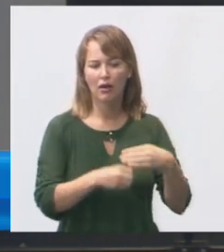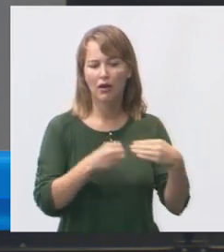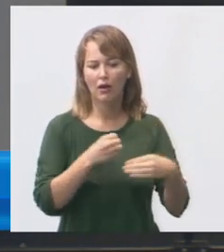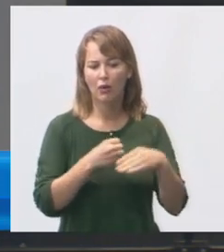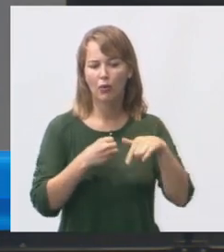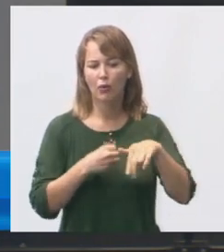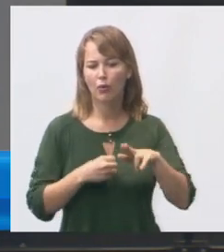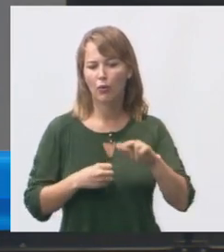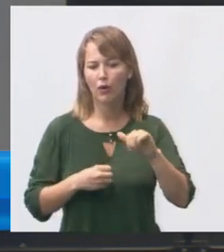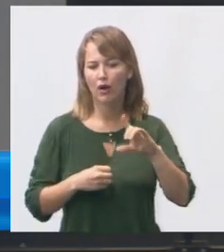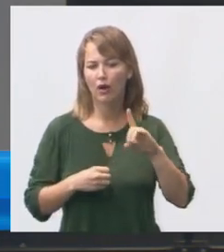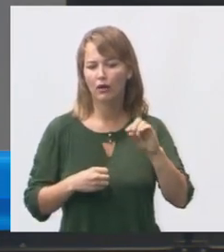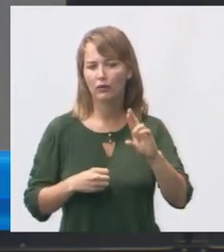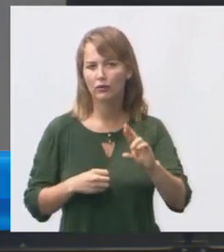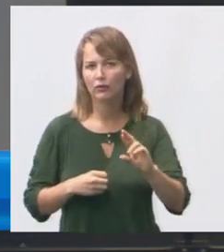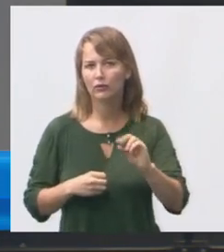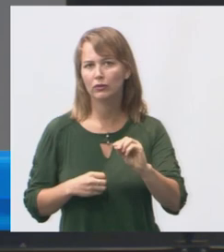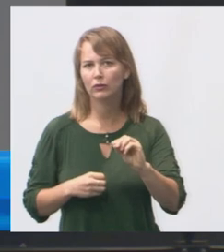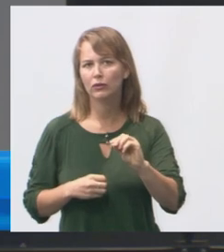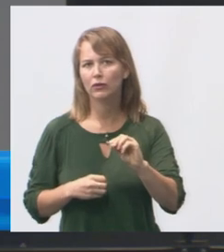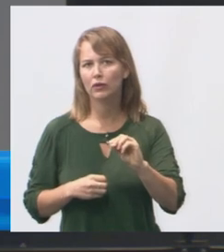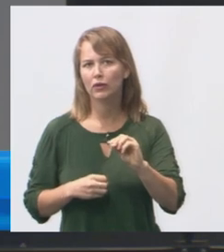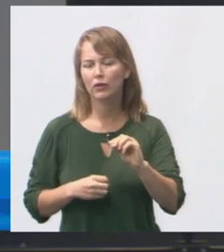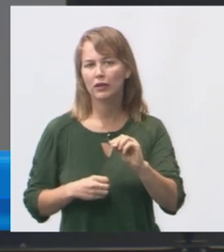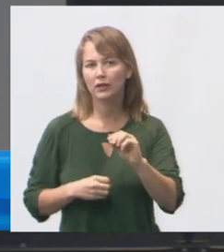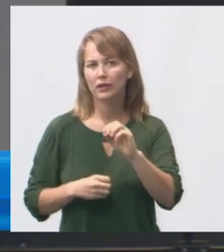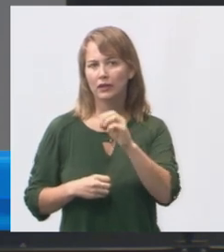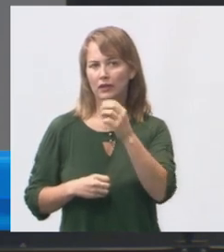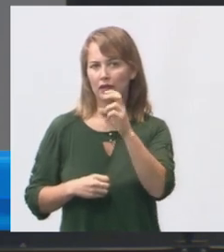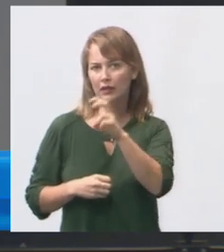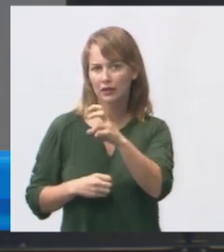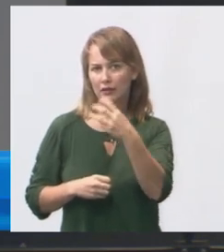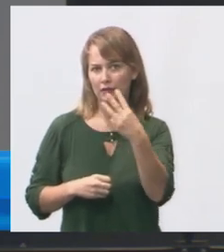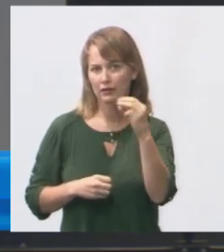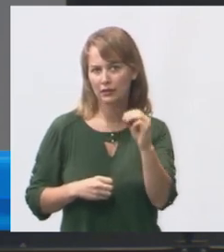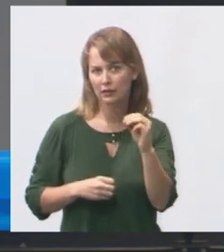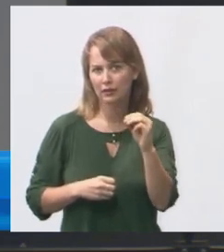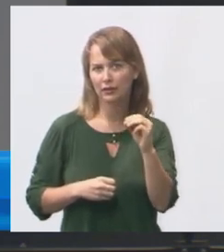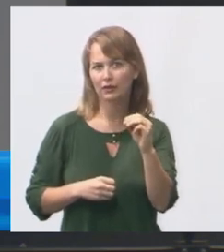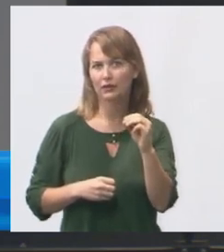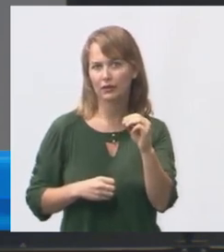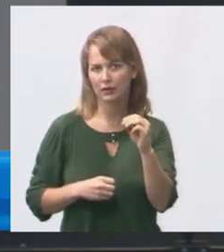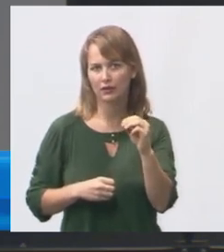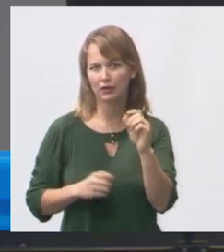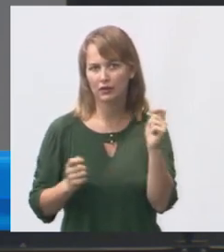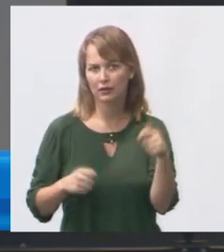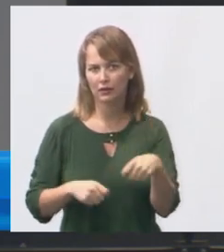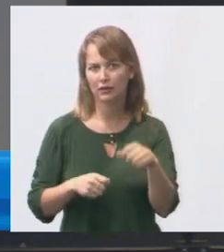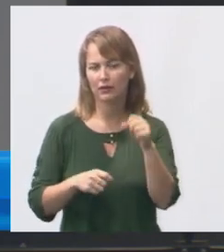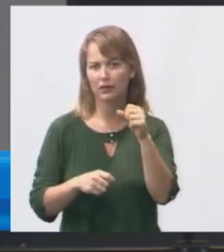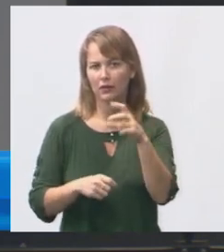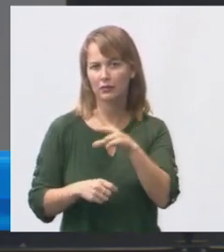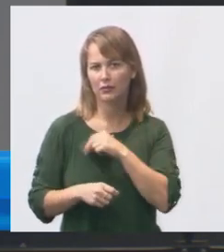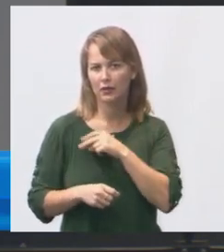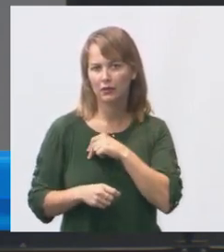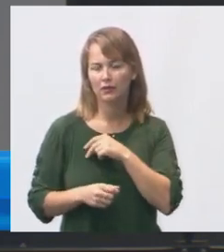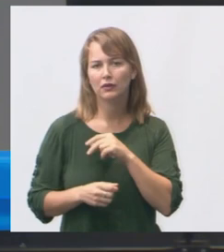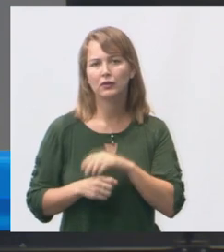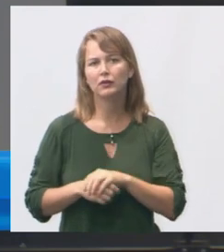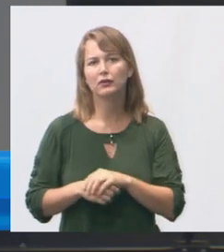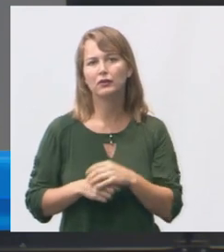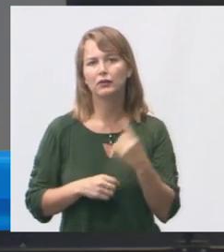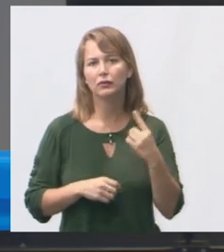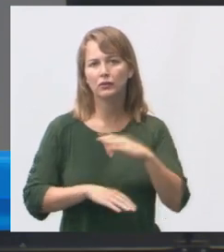para 530 crianças tem 500 matriculados são 10 turmas regulares de primeira uma em tempo integral